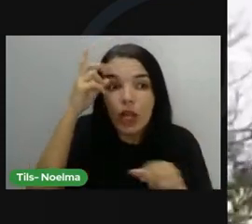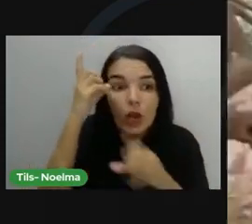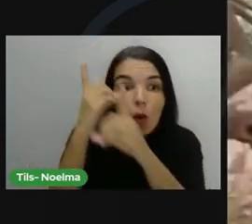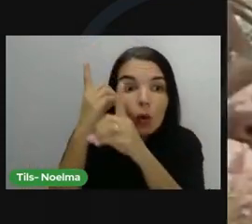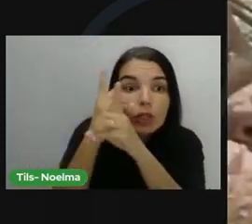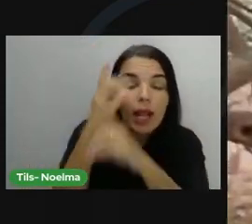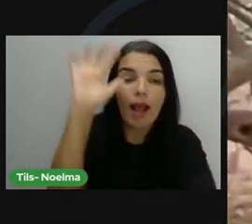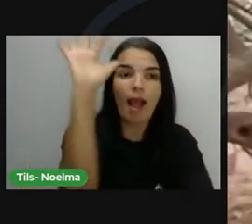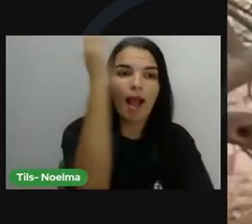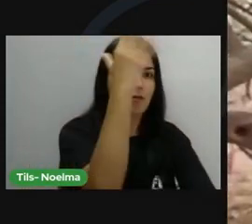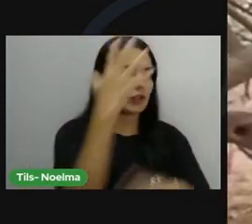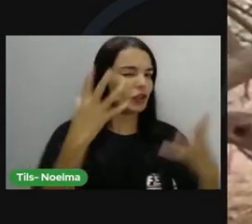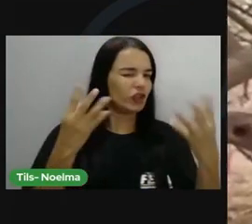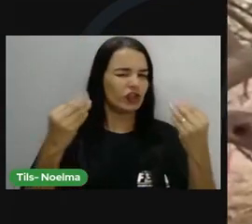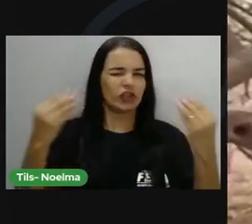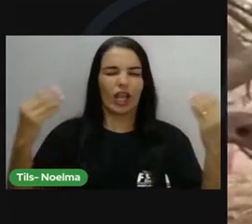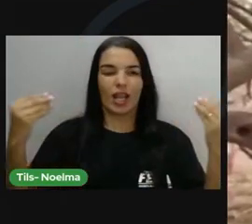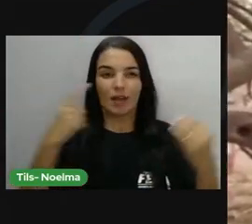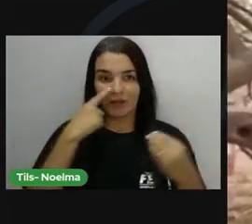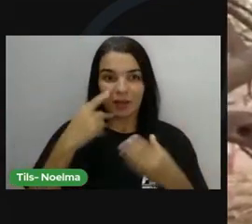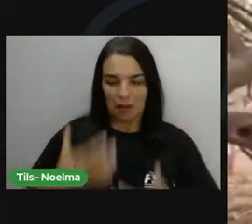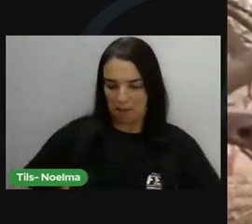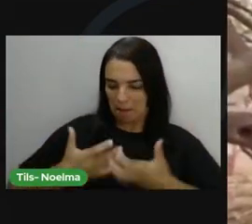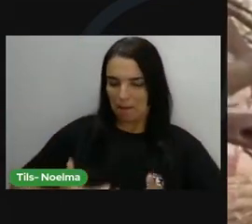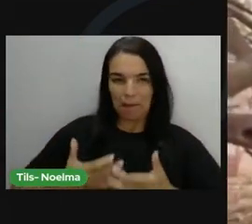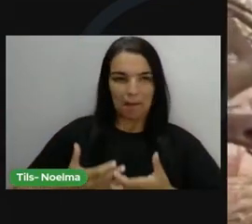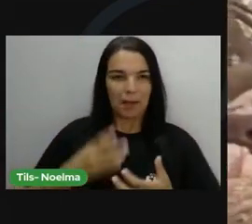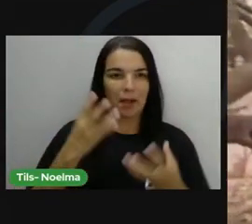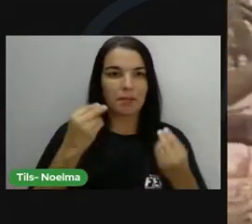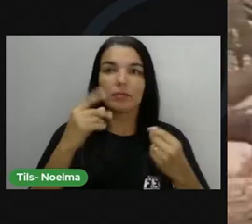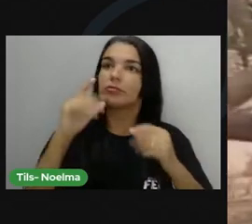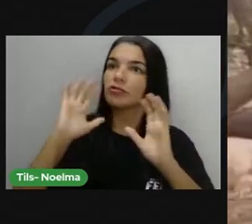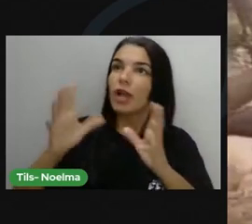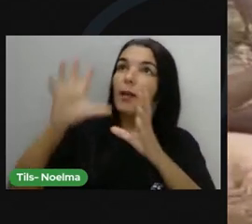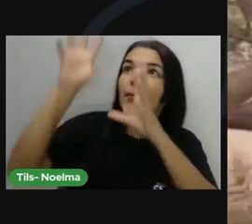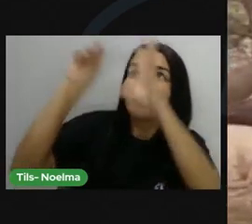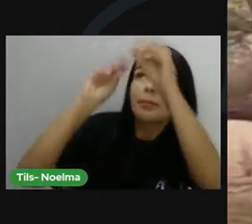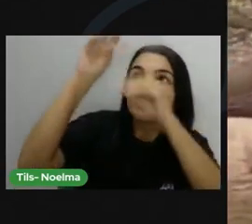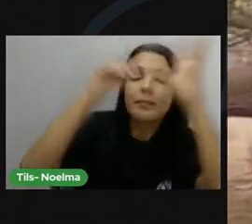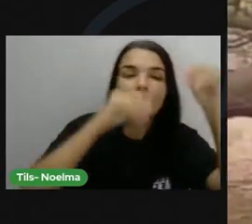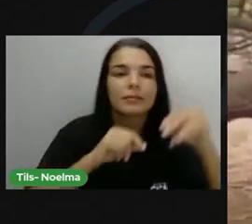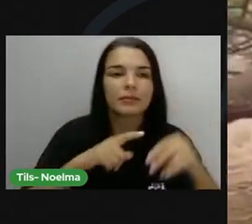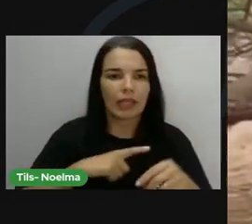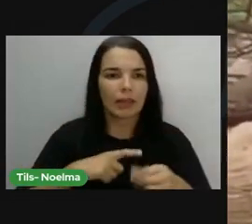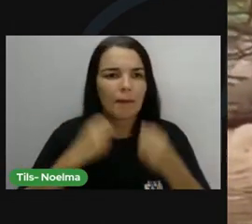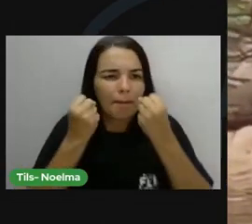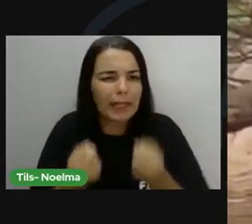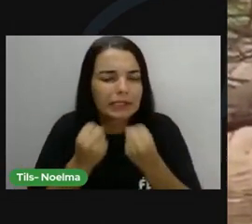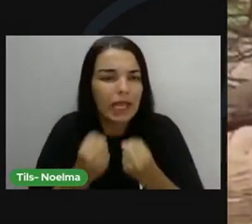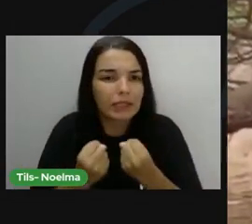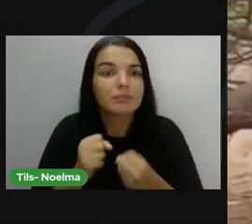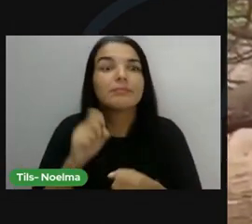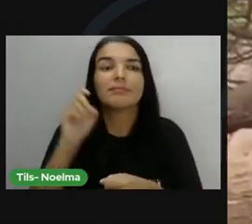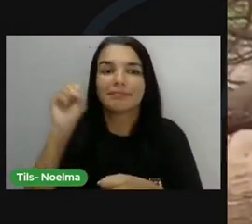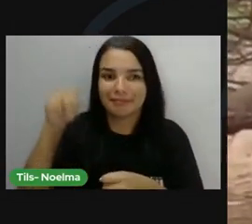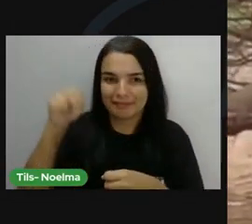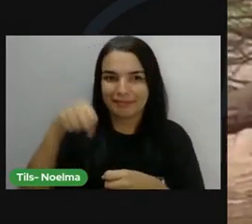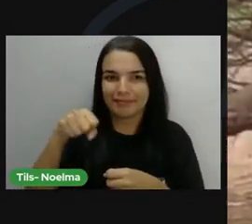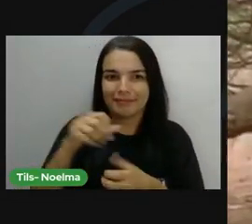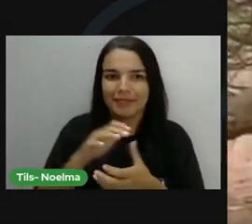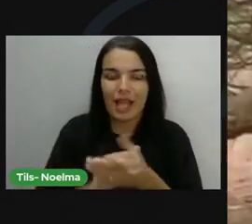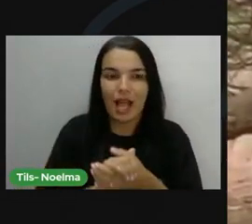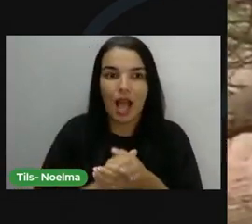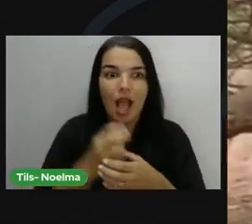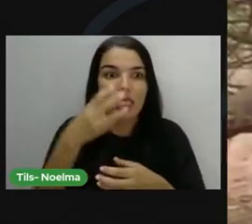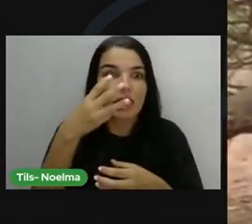este. Você não está vendo isso aqui? Foi tudo tirado nesse umbuzeiro. É mesmo? É. Está pesado? Está. Está mesmo. Tem quantos quilos